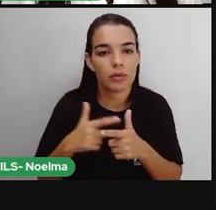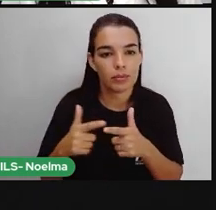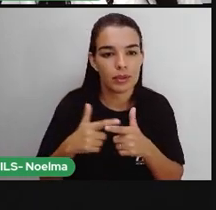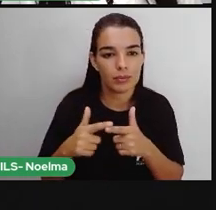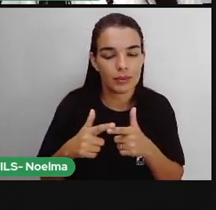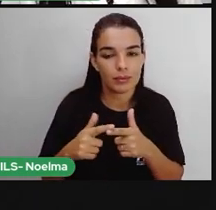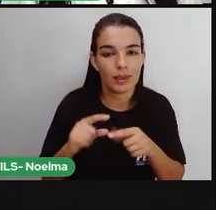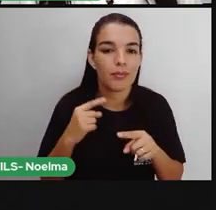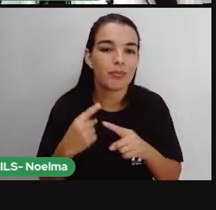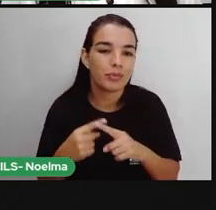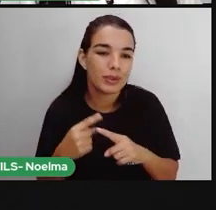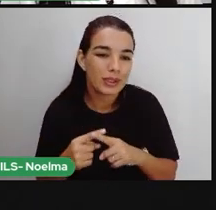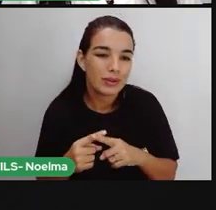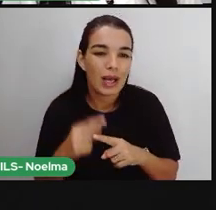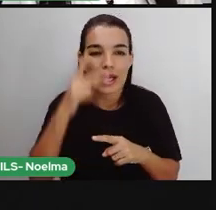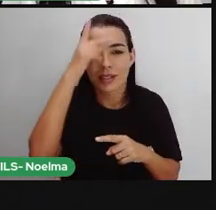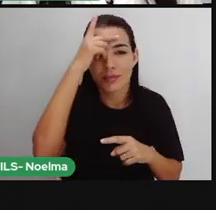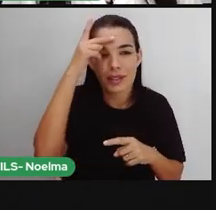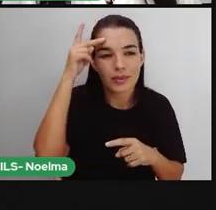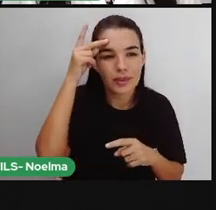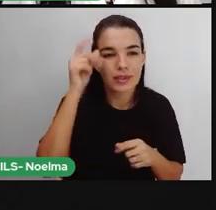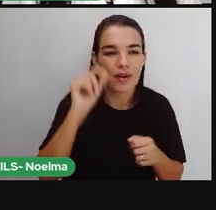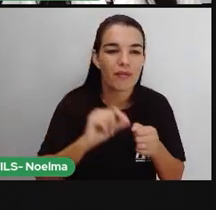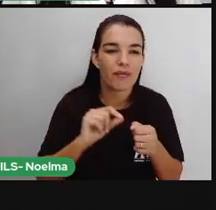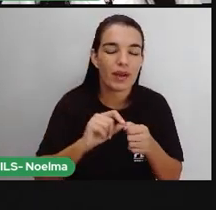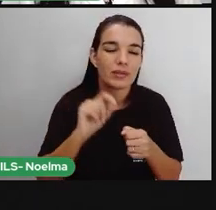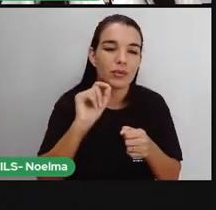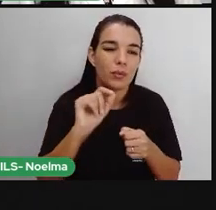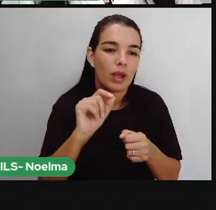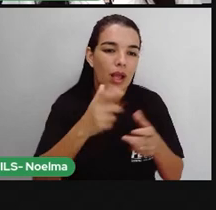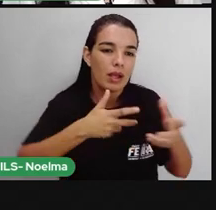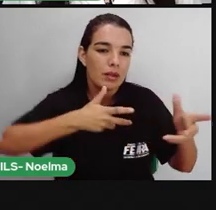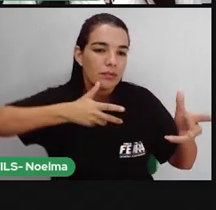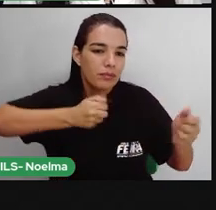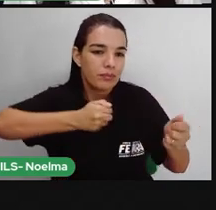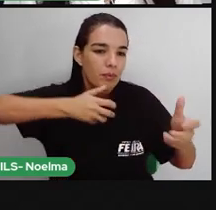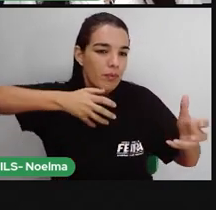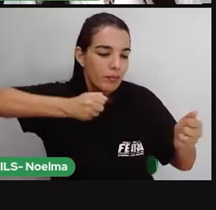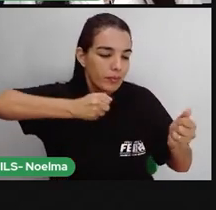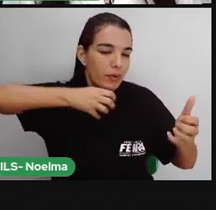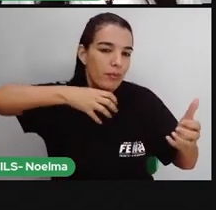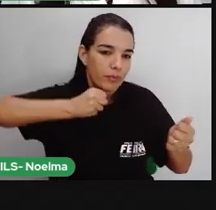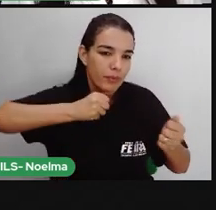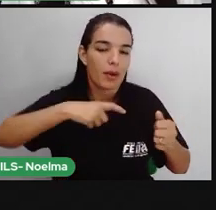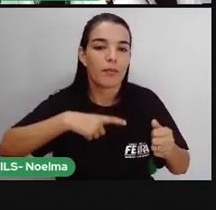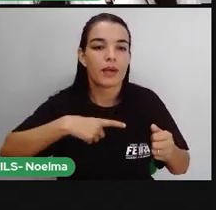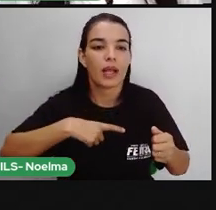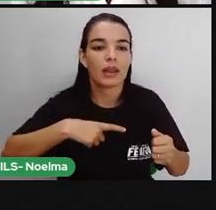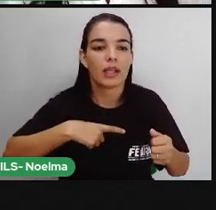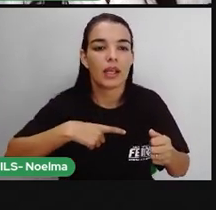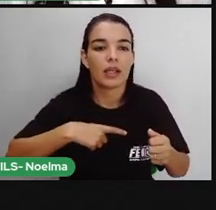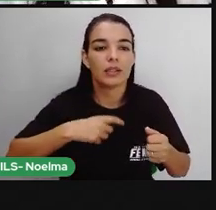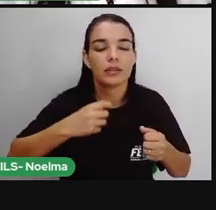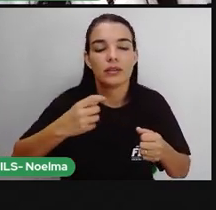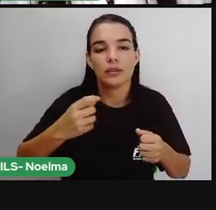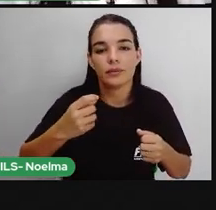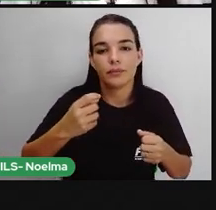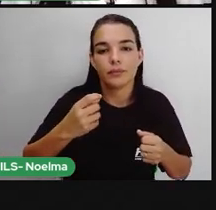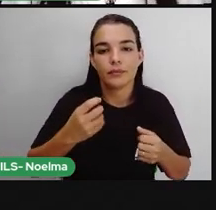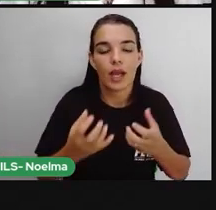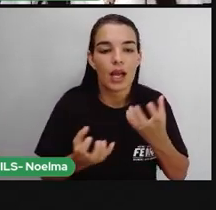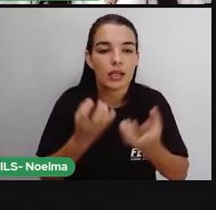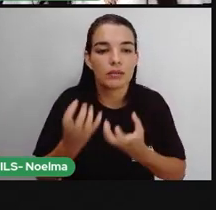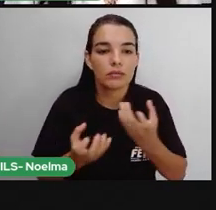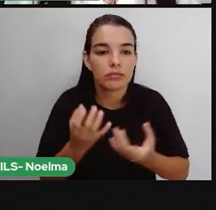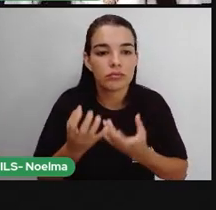agrotóxicos e insumos químicos ou agroquímicos para o cultivo de soja e afim. Por que esse